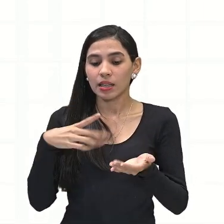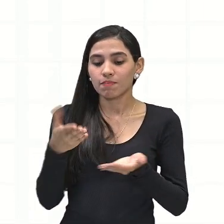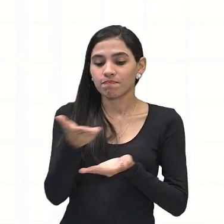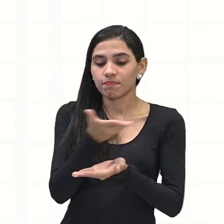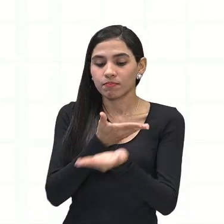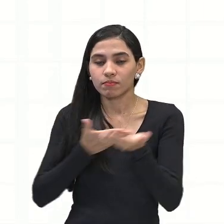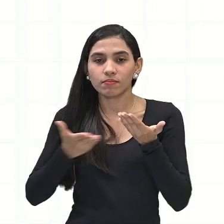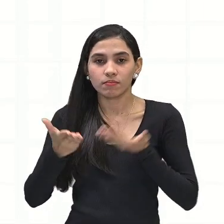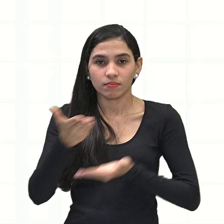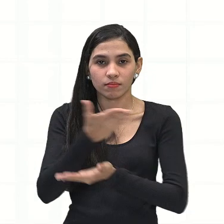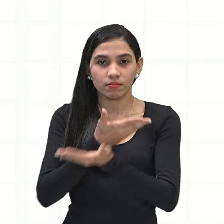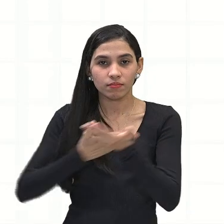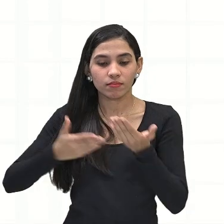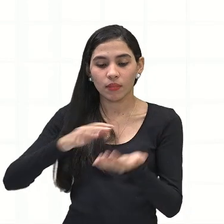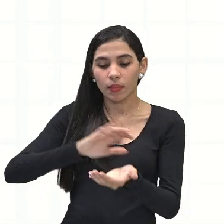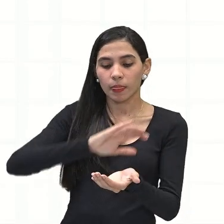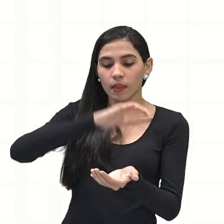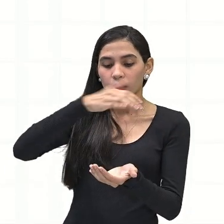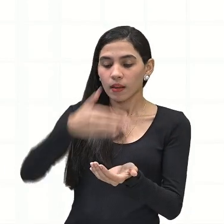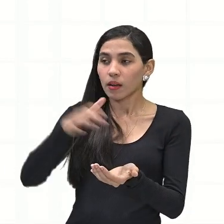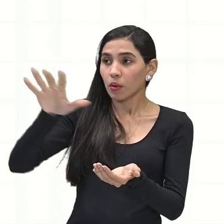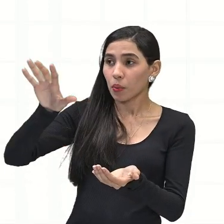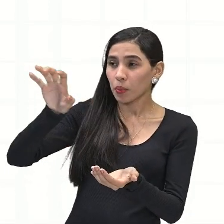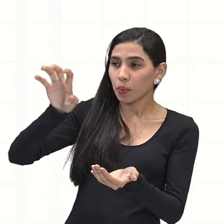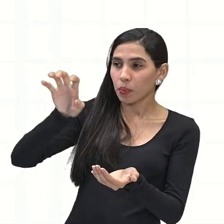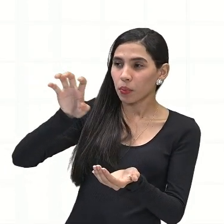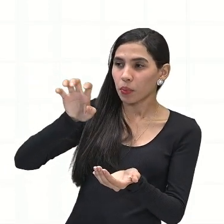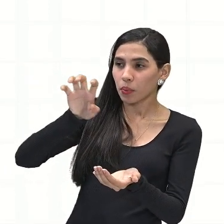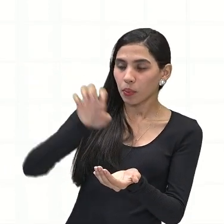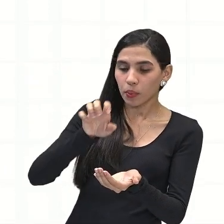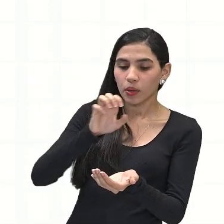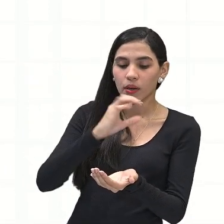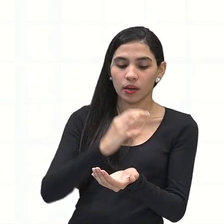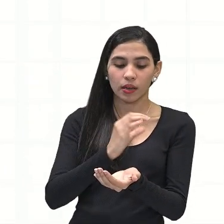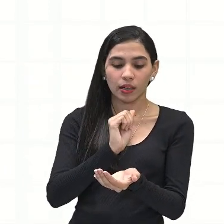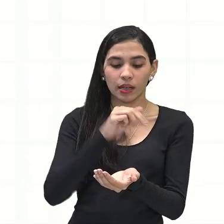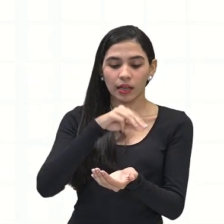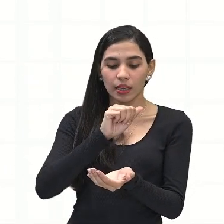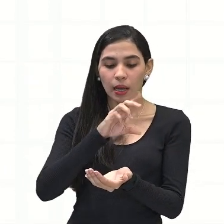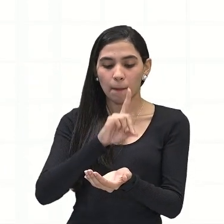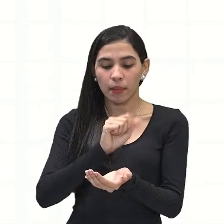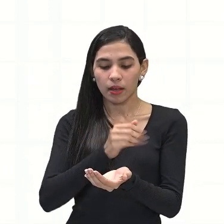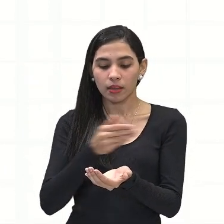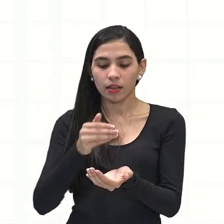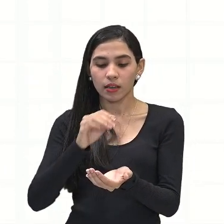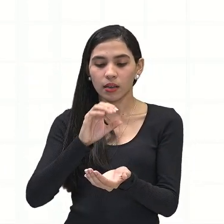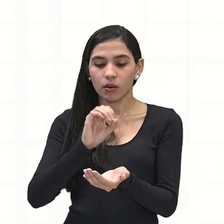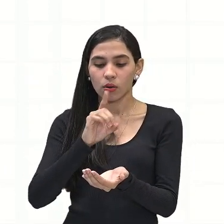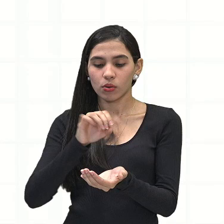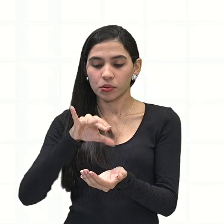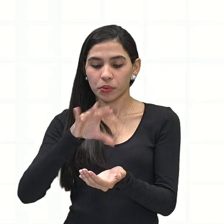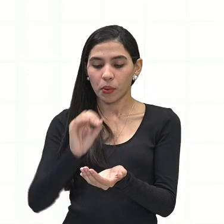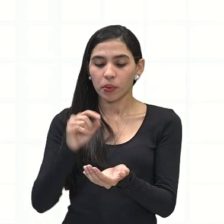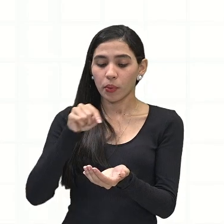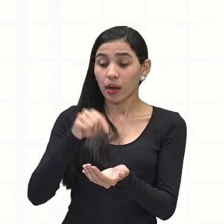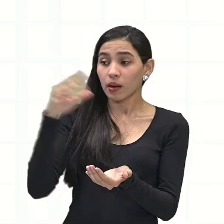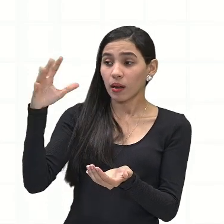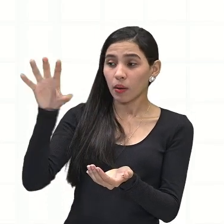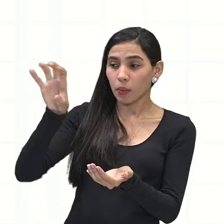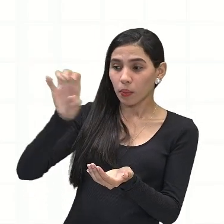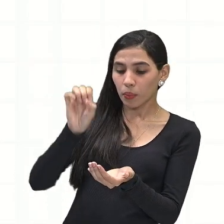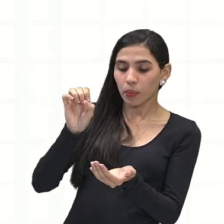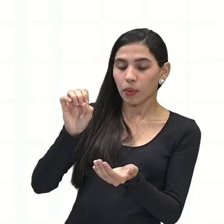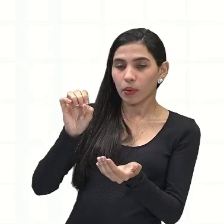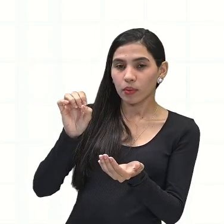sendo filtrados por essa camada de ozônio. Esse filtro solar global, olha aqui como está